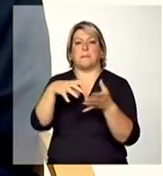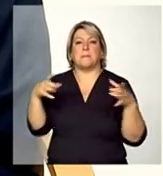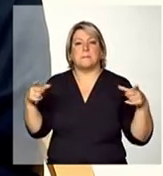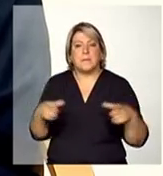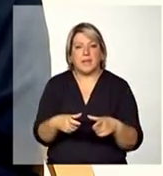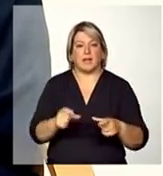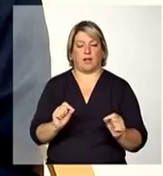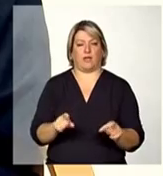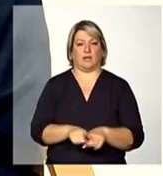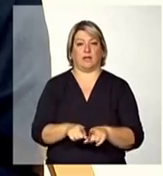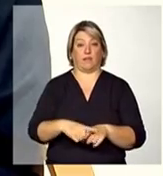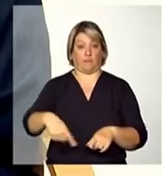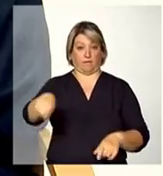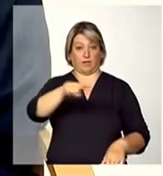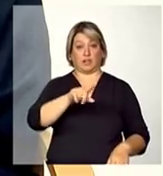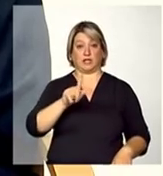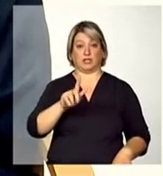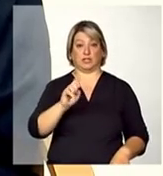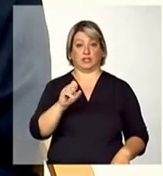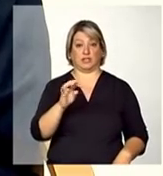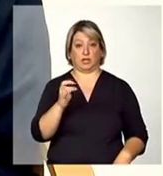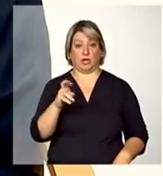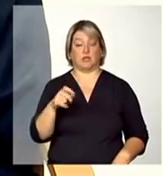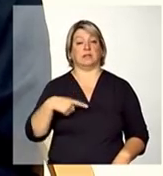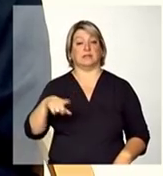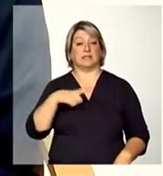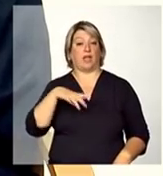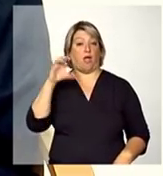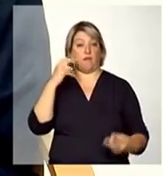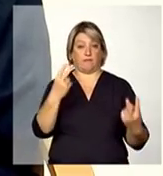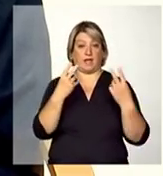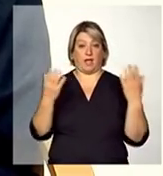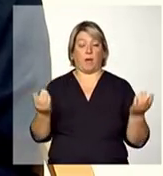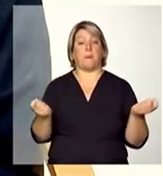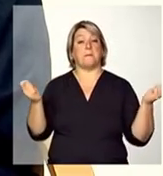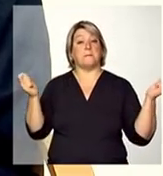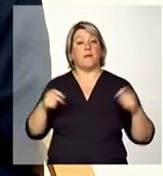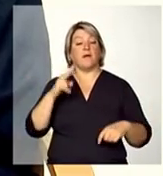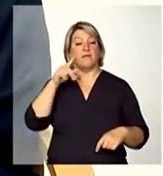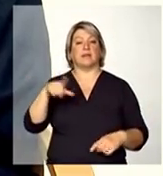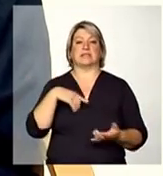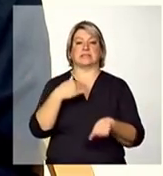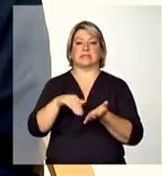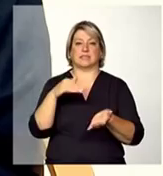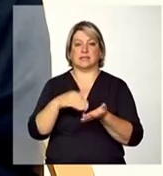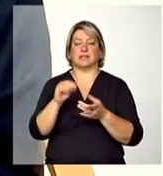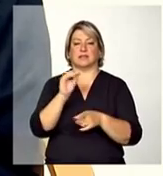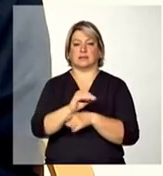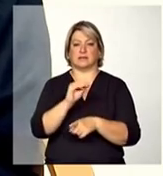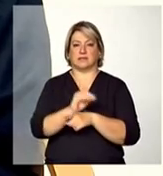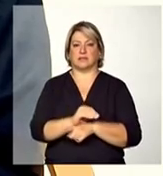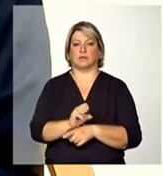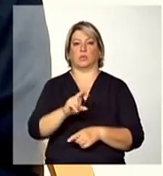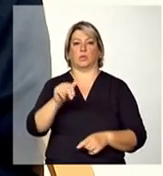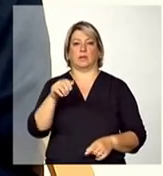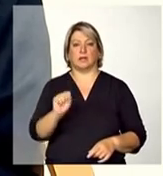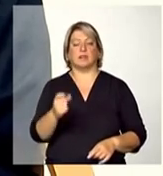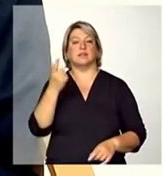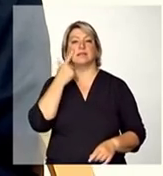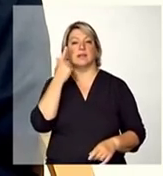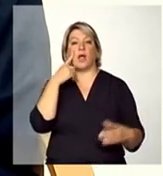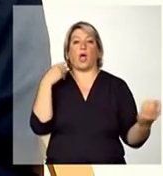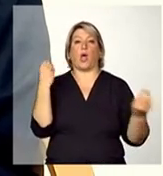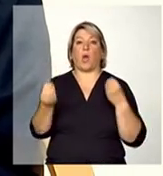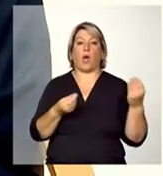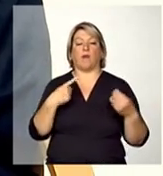gestores que estão nos ouvindo agora vocês que estão em casa que possam acionar secretarias de assistência social para fazerem um aceite do